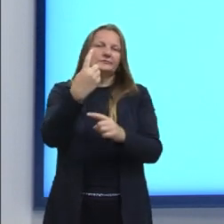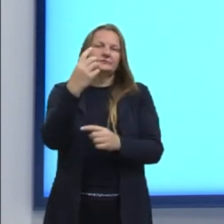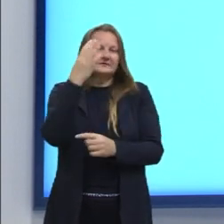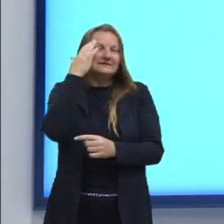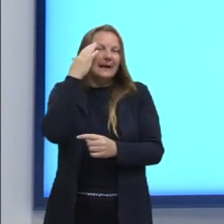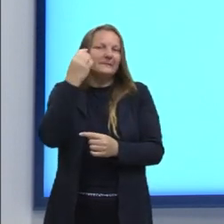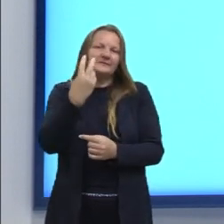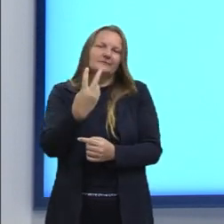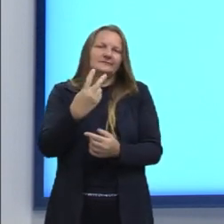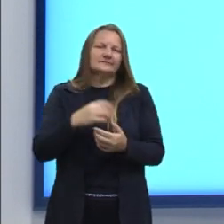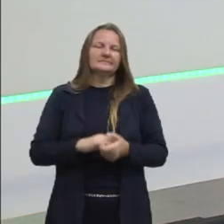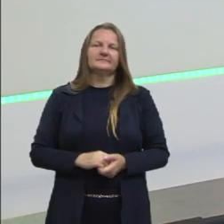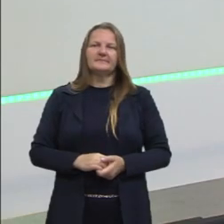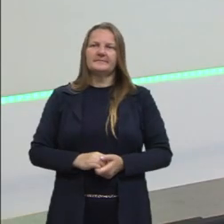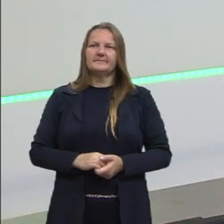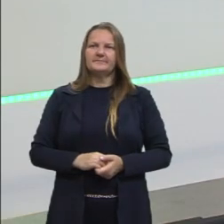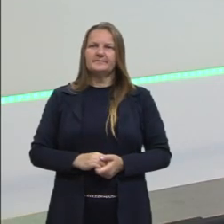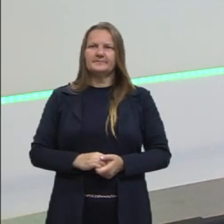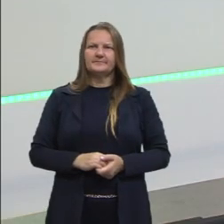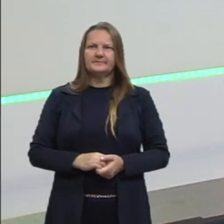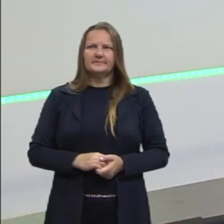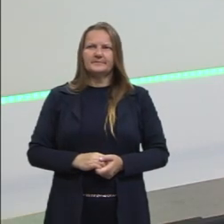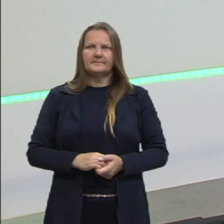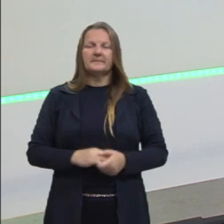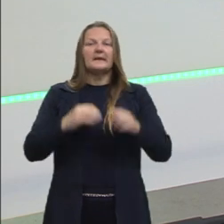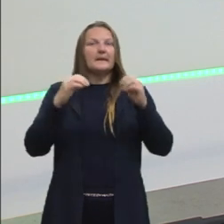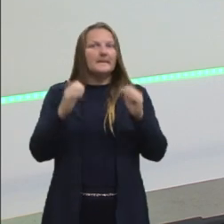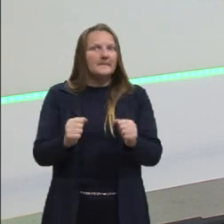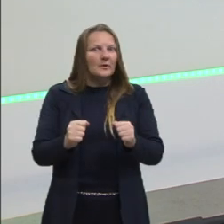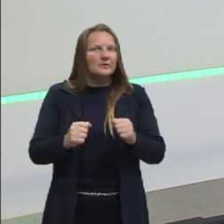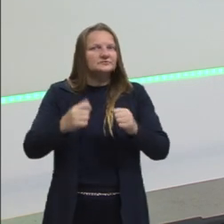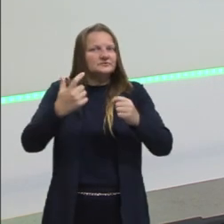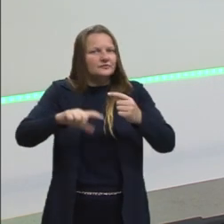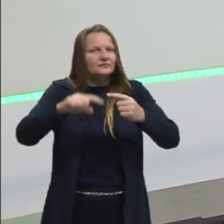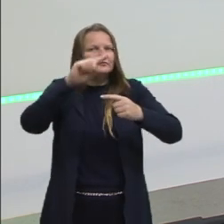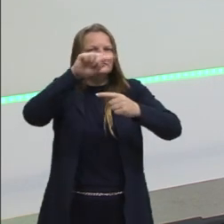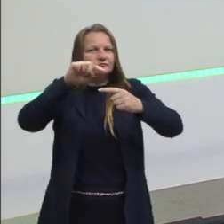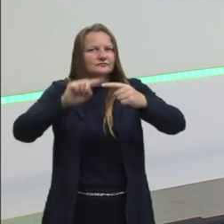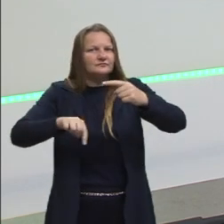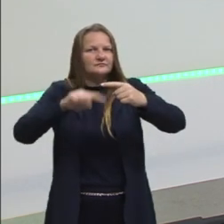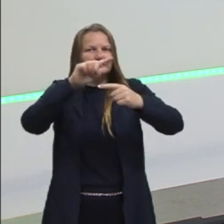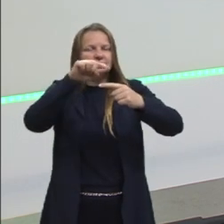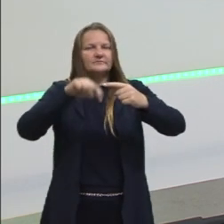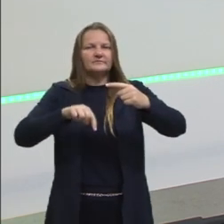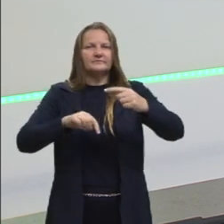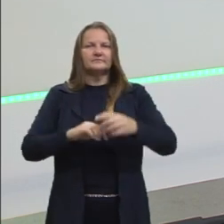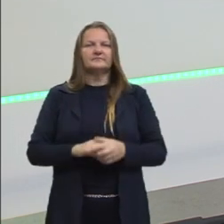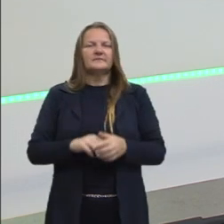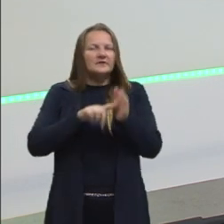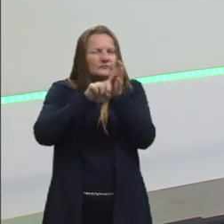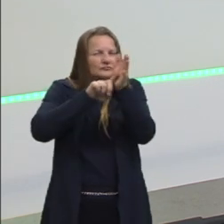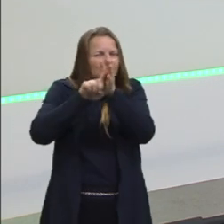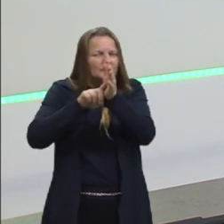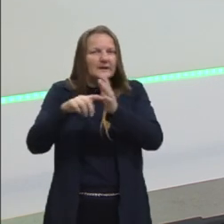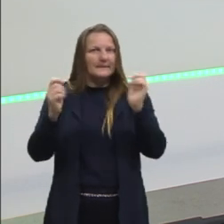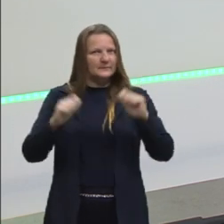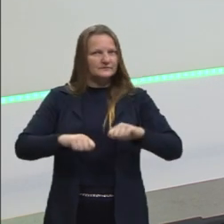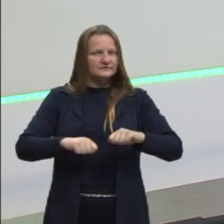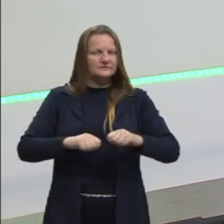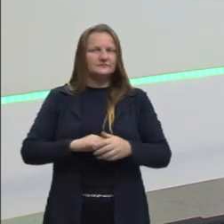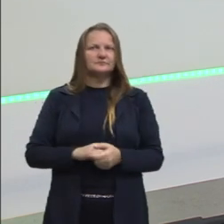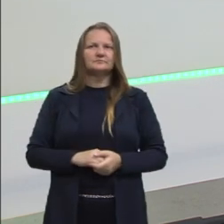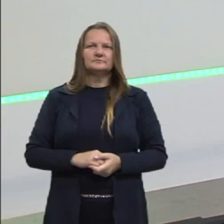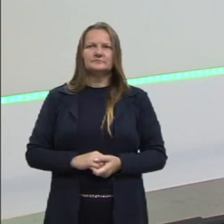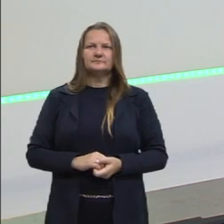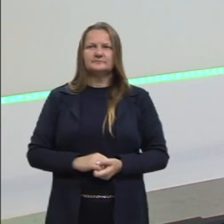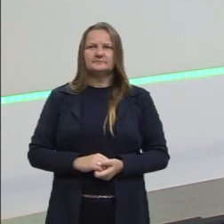continua sendo 2. E aí, posso simplificar novamente? Nós voltamos, analisamos se tem como simplificar de